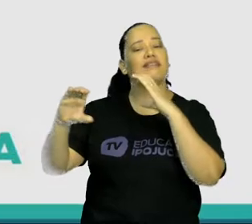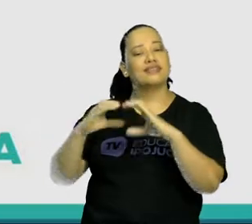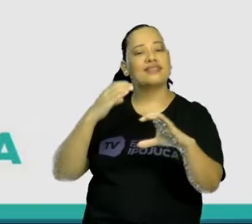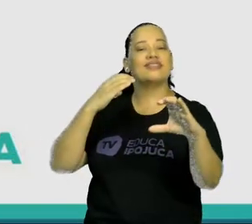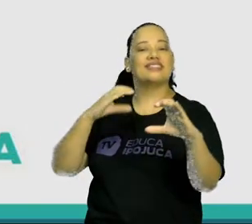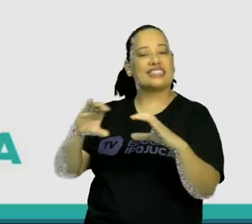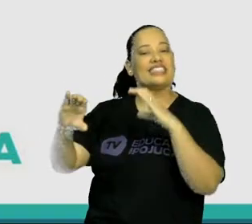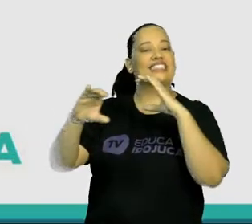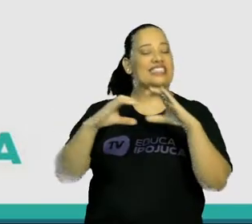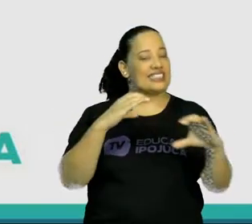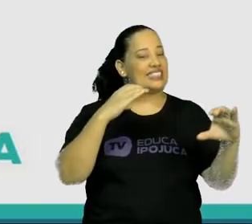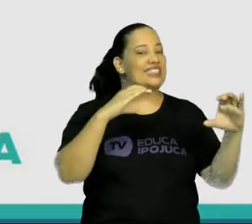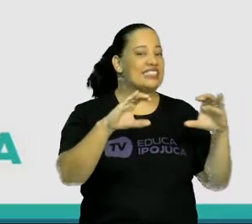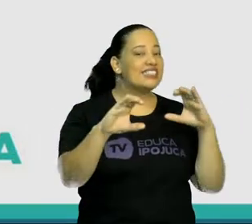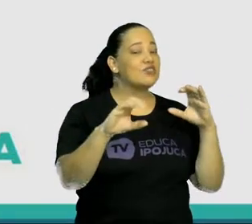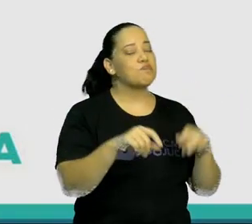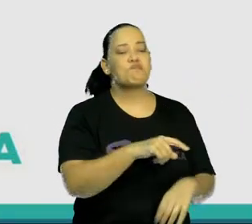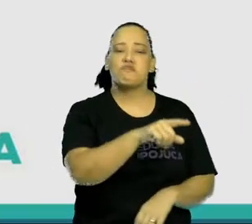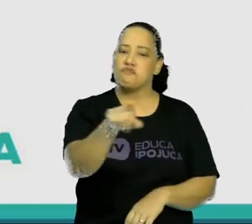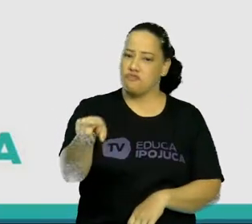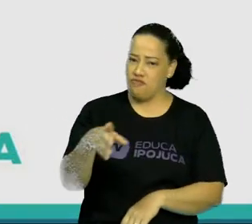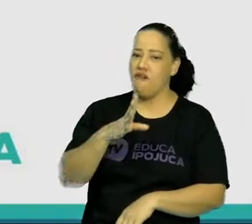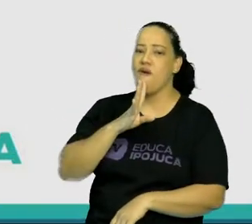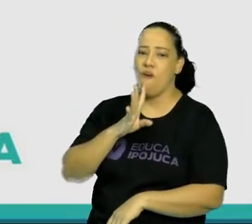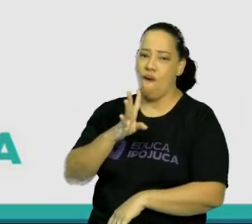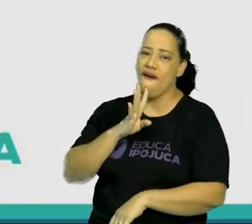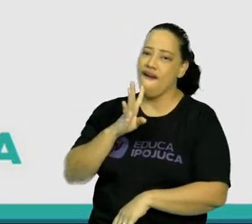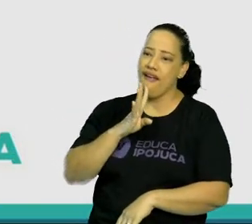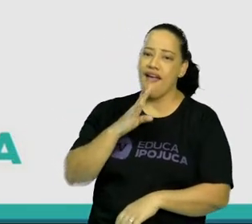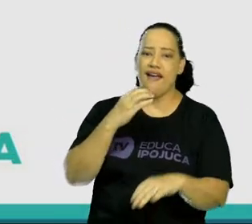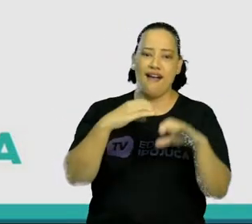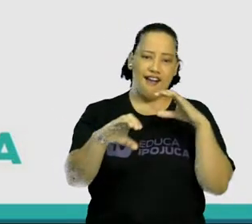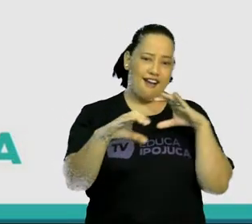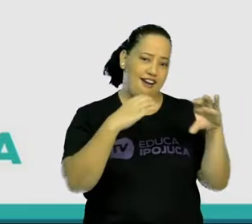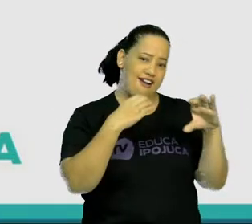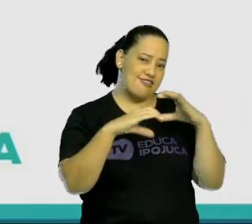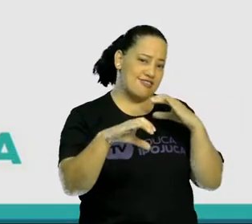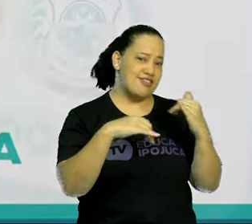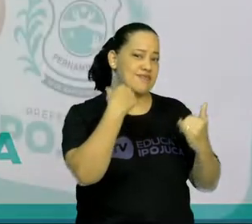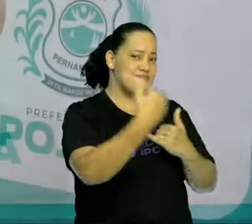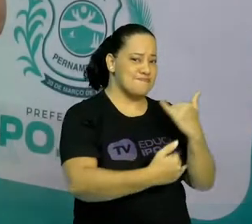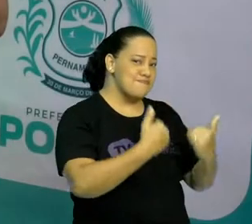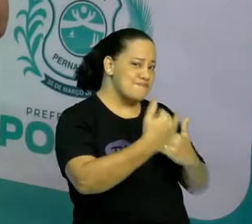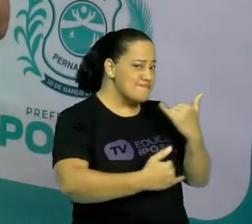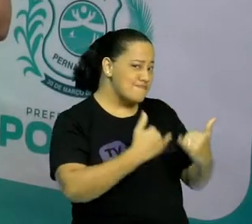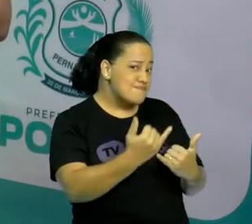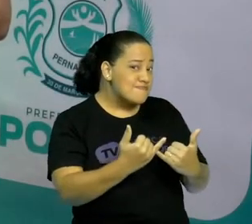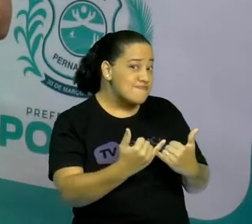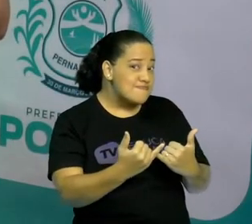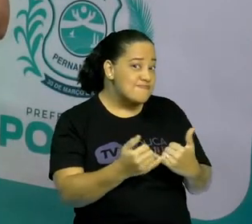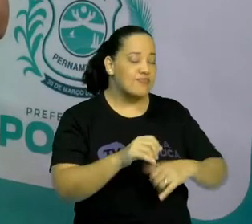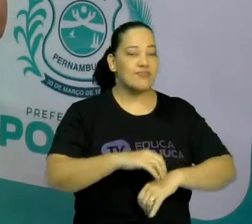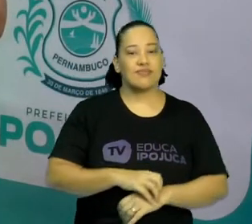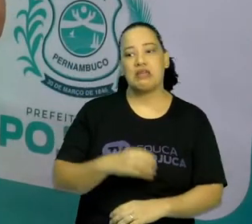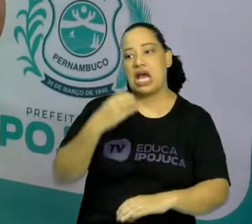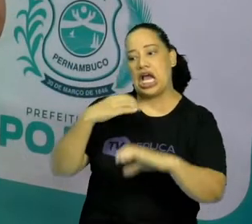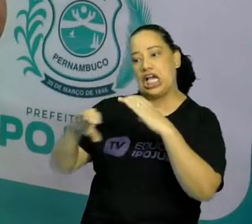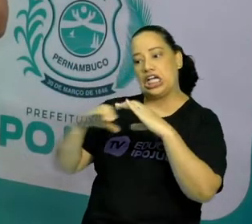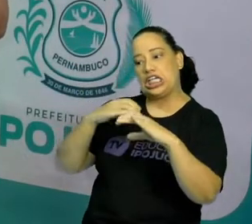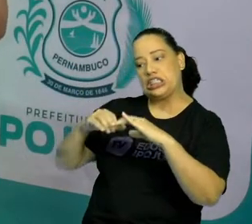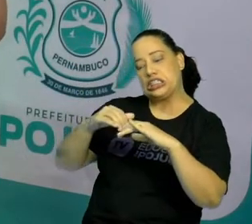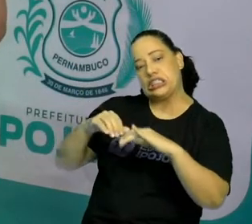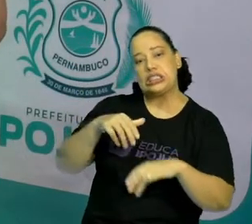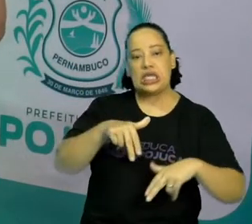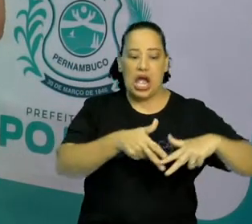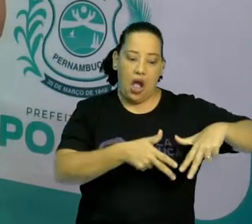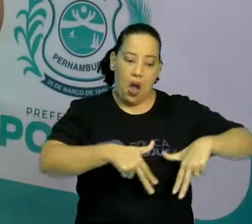mesmo! E vocês, crianças, conhecem alguma cantiga de brincar? Alguma cantiga de roda?